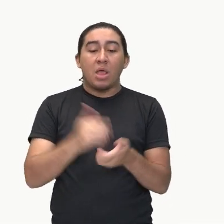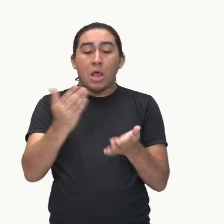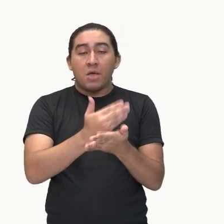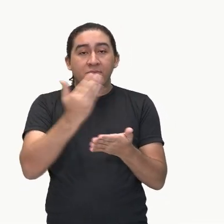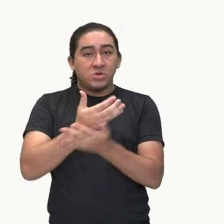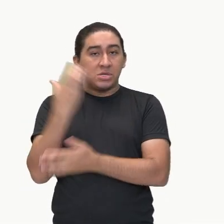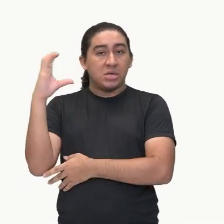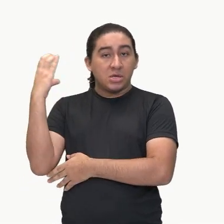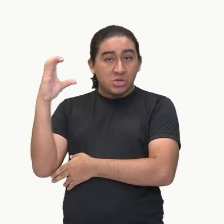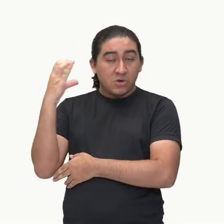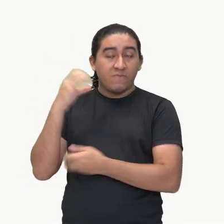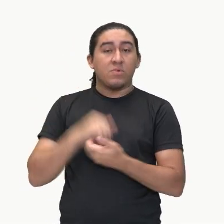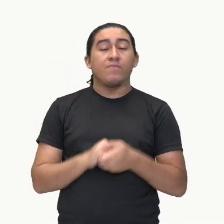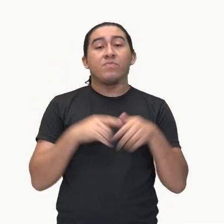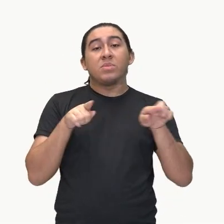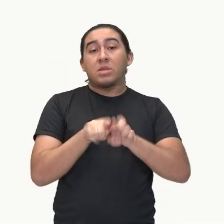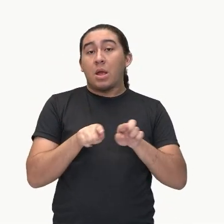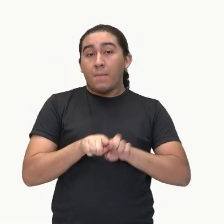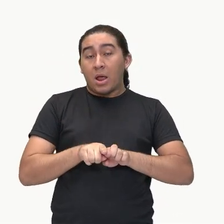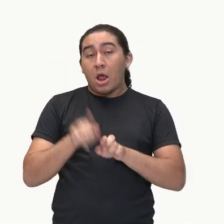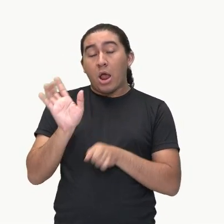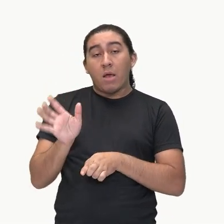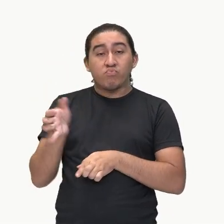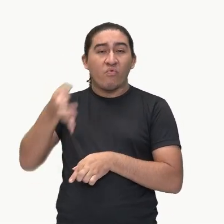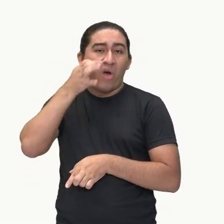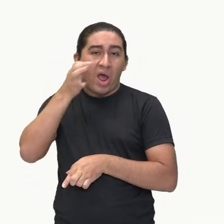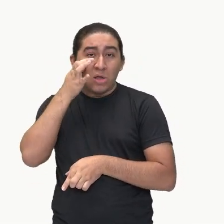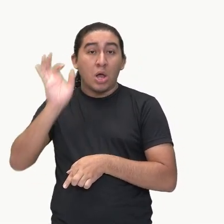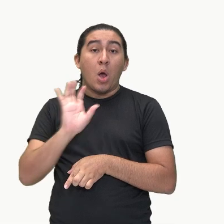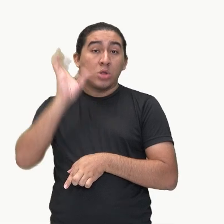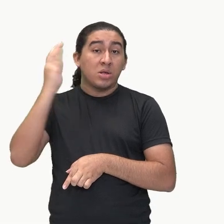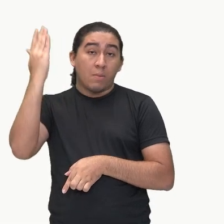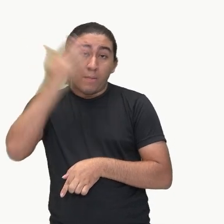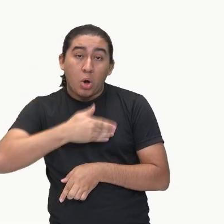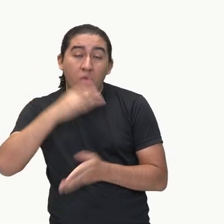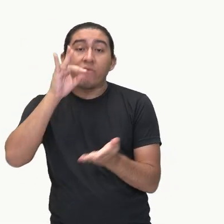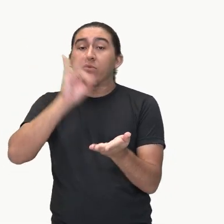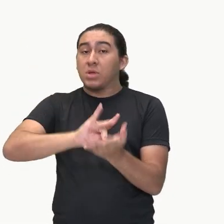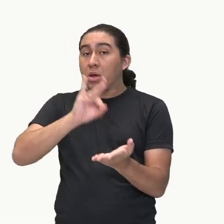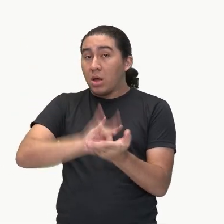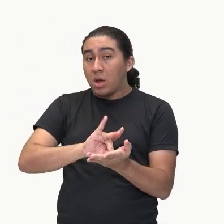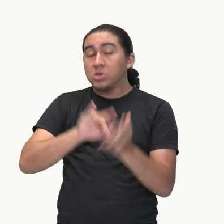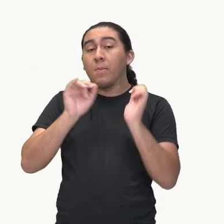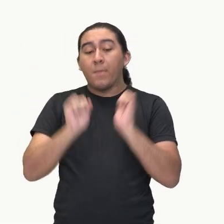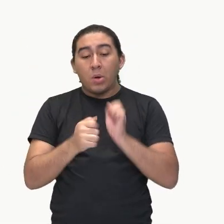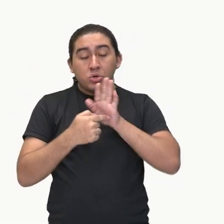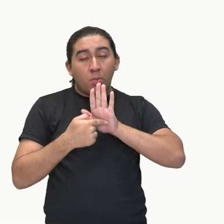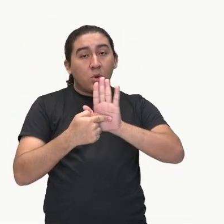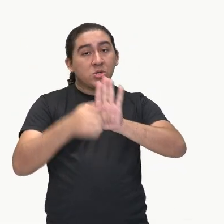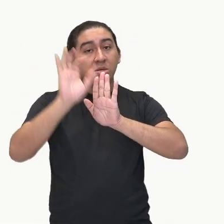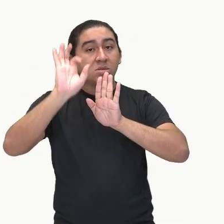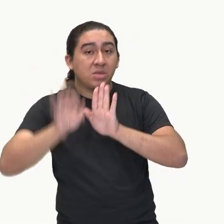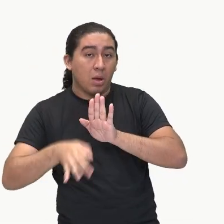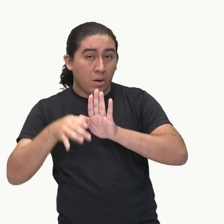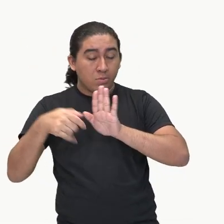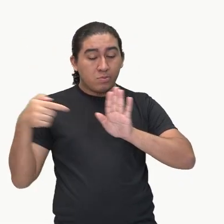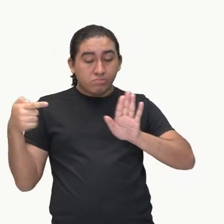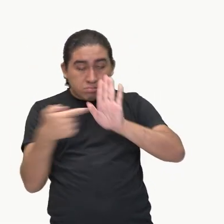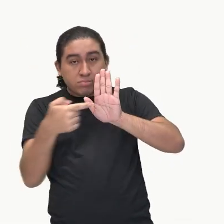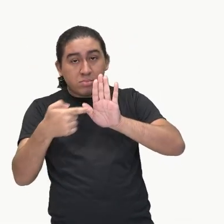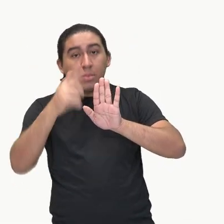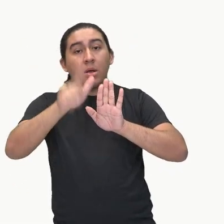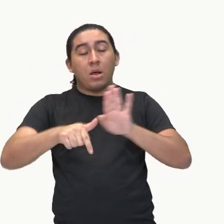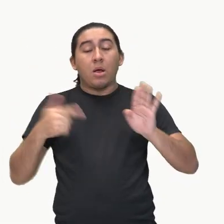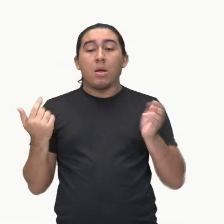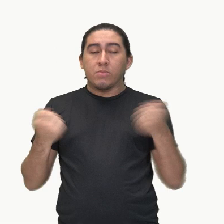comprováveis também, aqueles fatos que você pode apresentar como um fator ali para